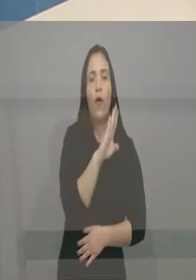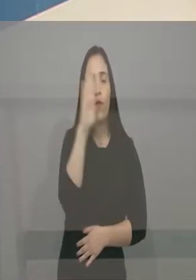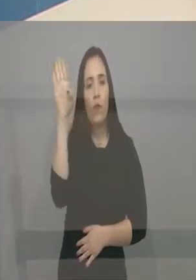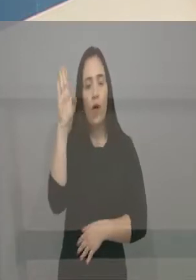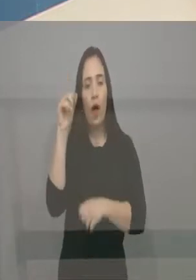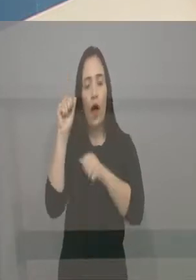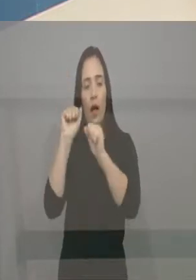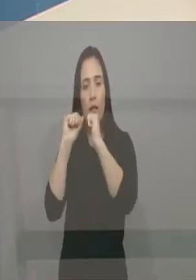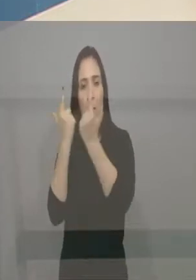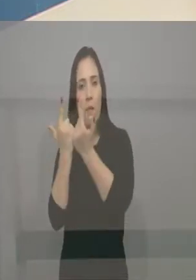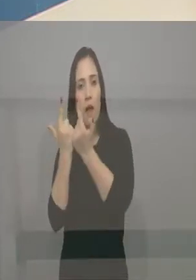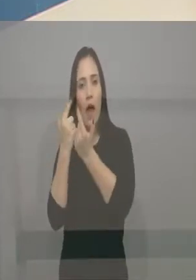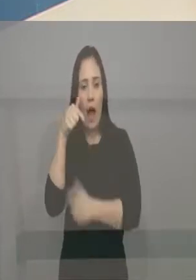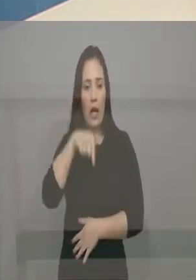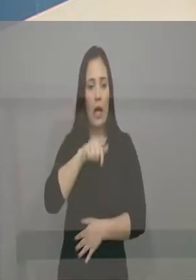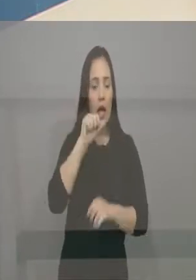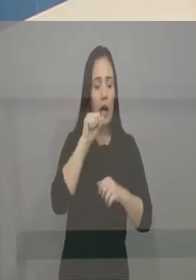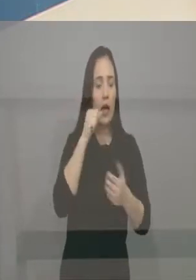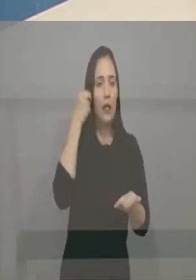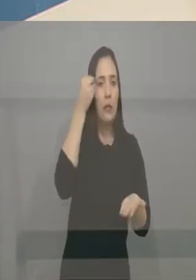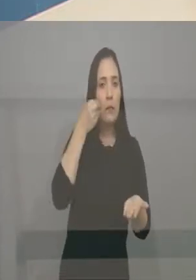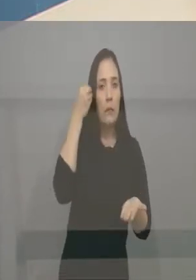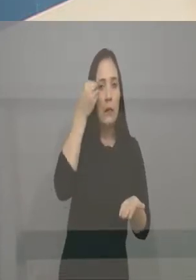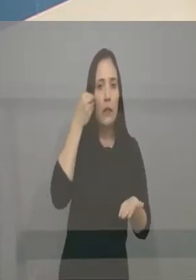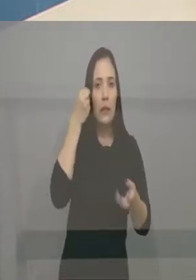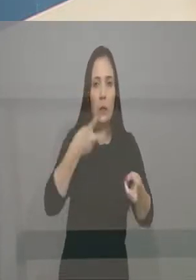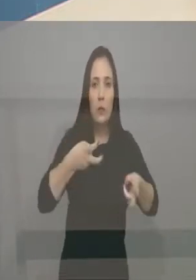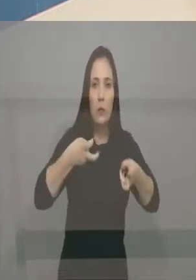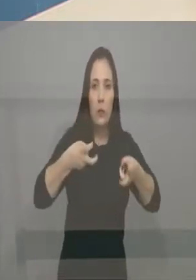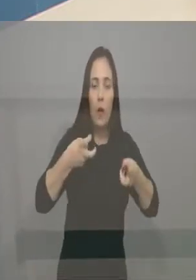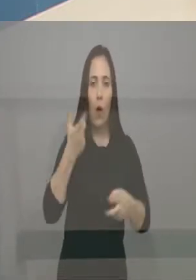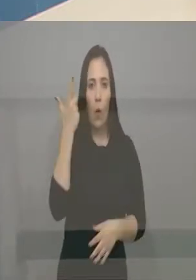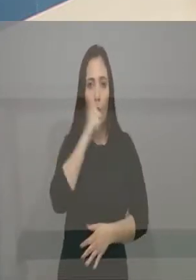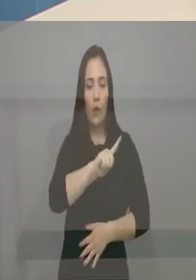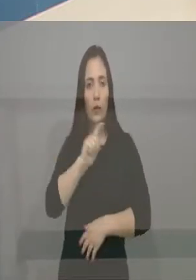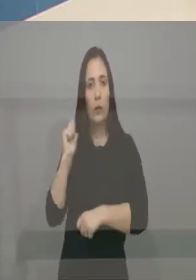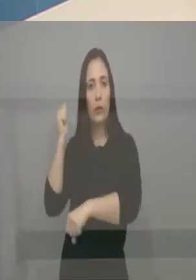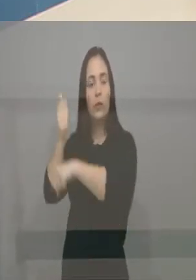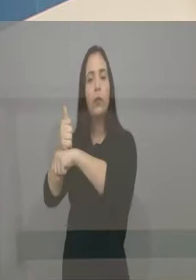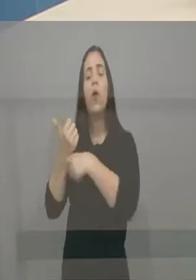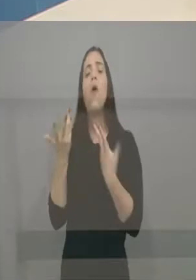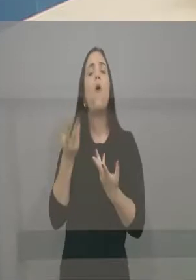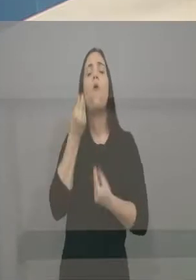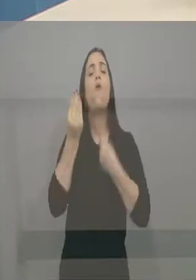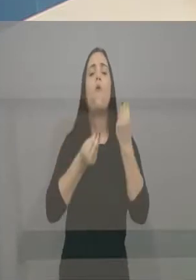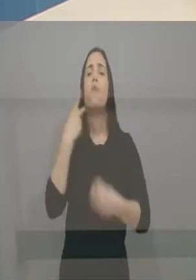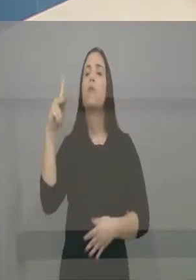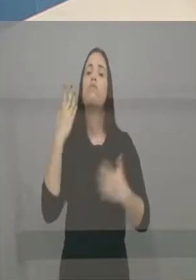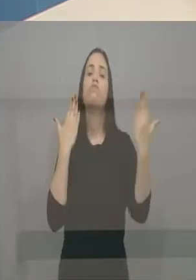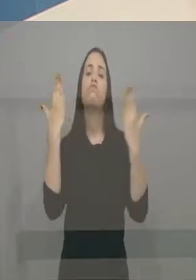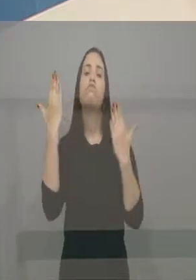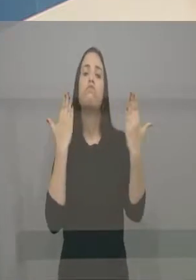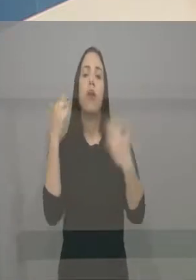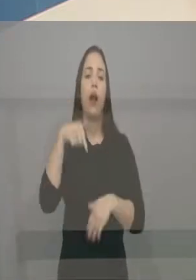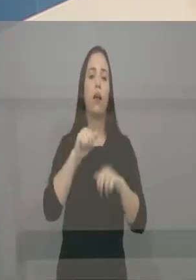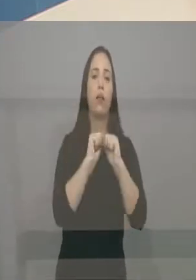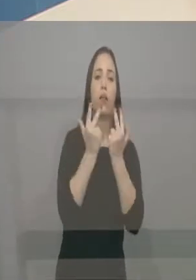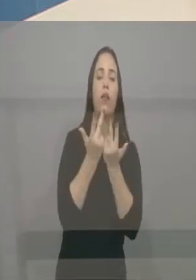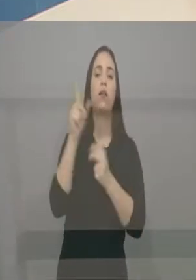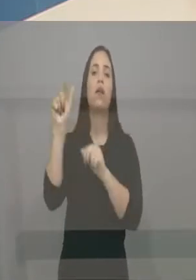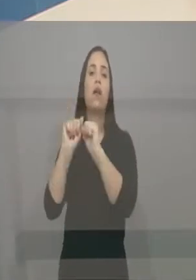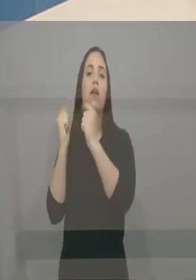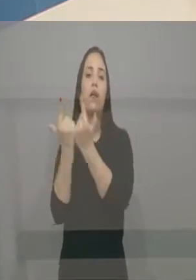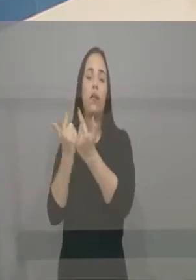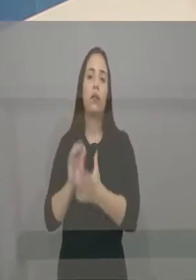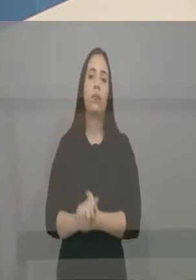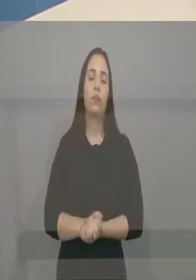O senhor esperava mais do seu mandato de deputado estadual. Qual o senhor já tinha ideia? Como é que o senhor faz esse paralelo aí à Assembleia e à Câmara Municipal? Bom.